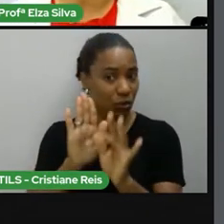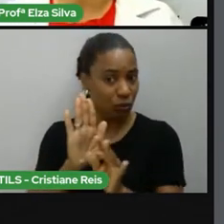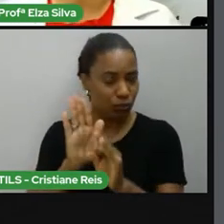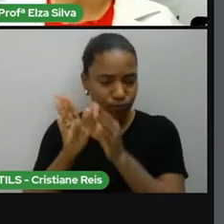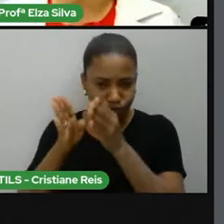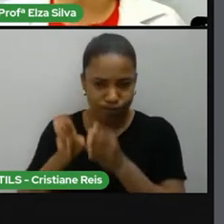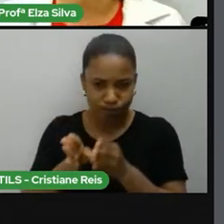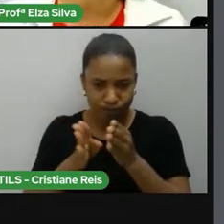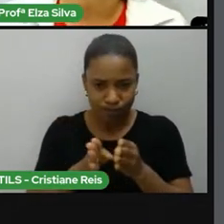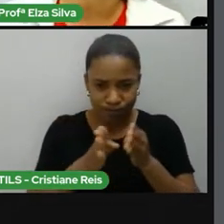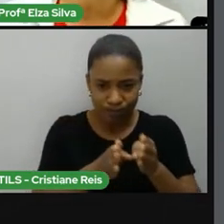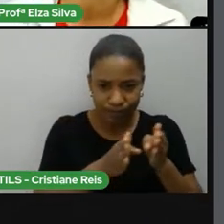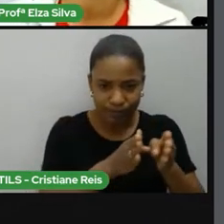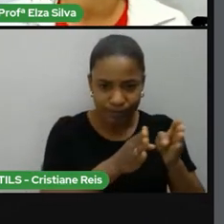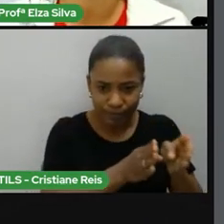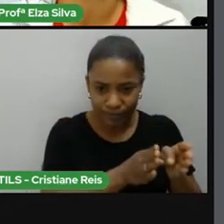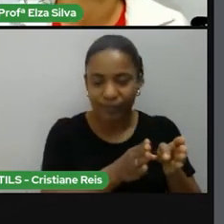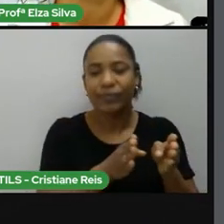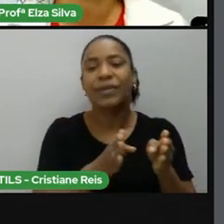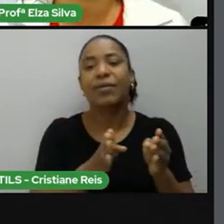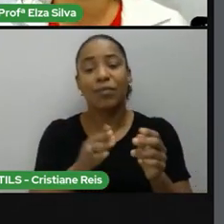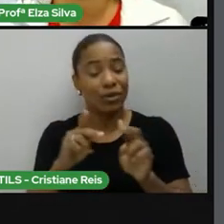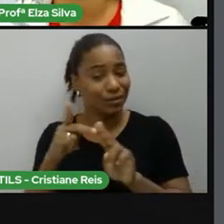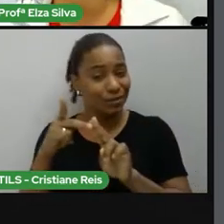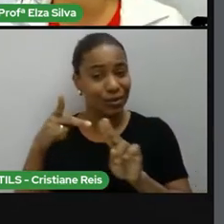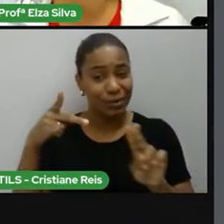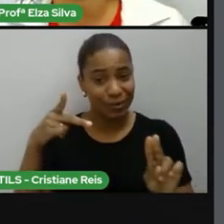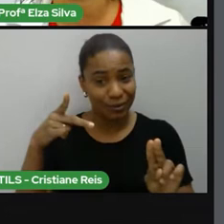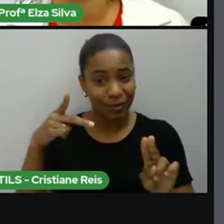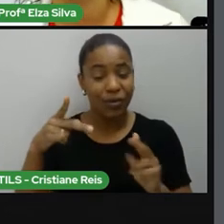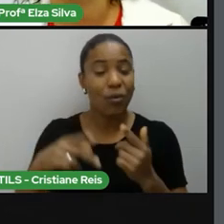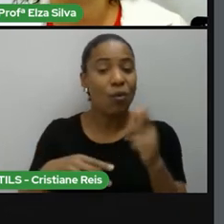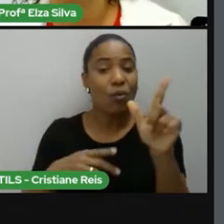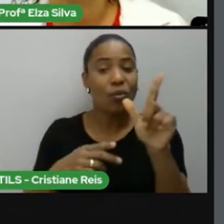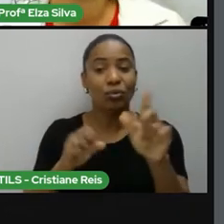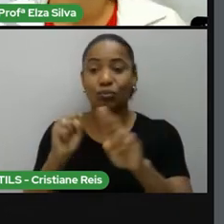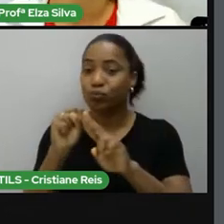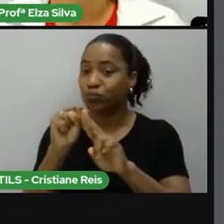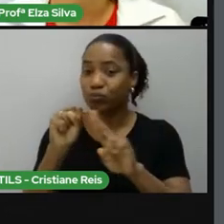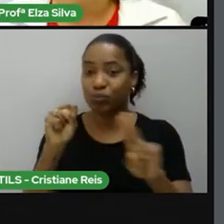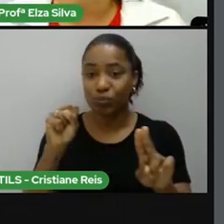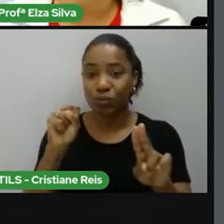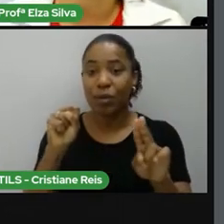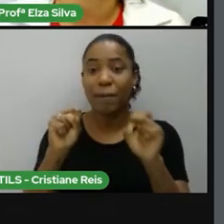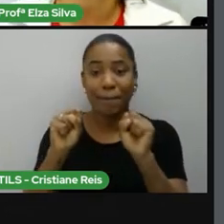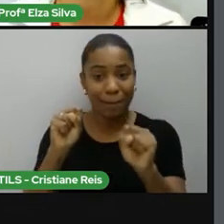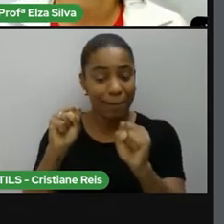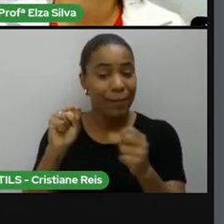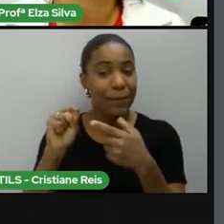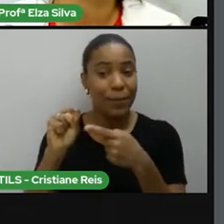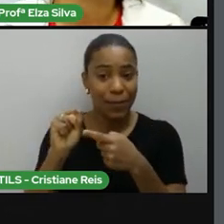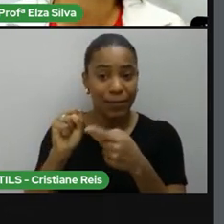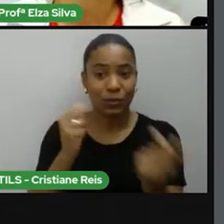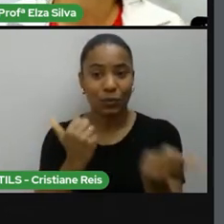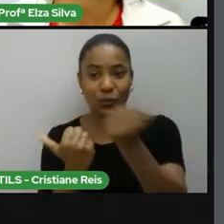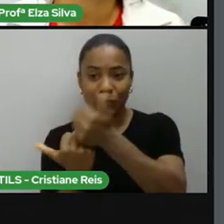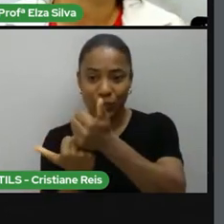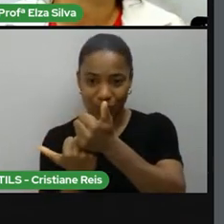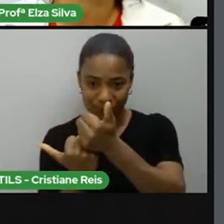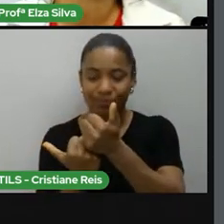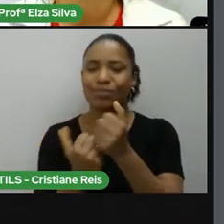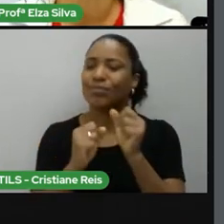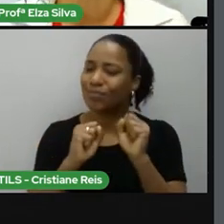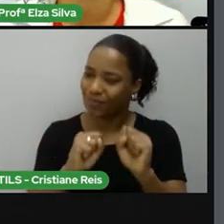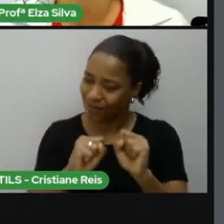que a gente utilize pronomes ou outros substantivos para substituir termos e